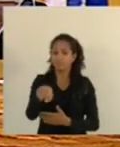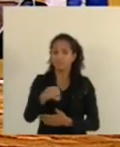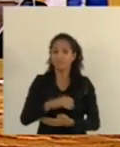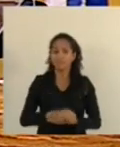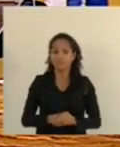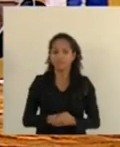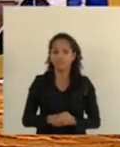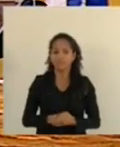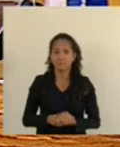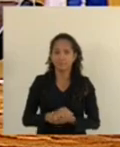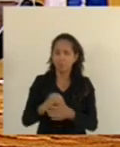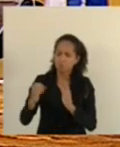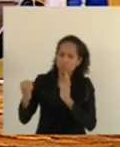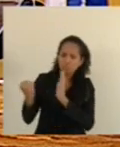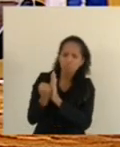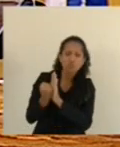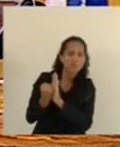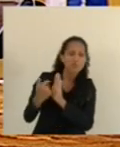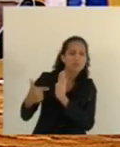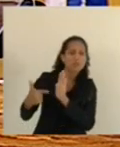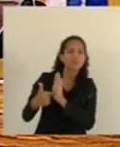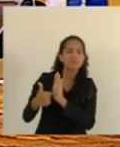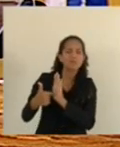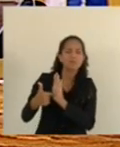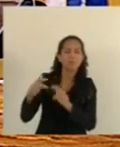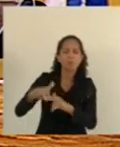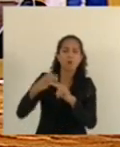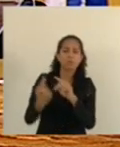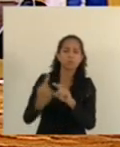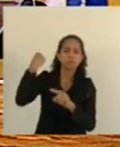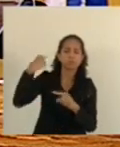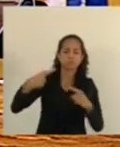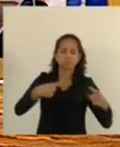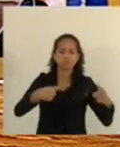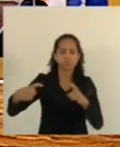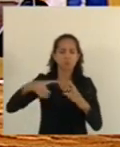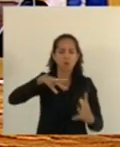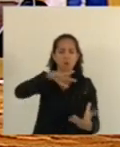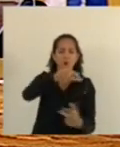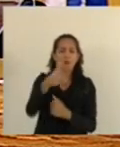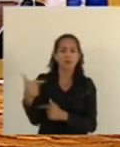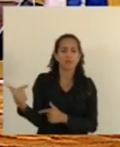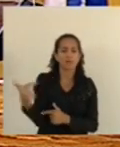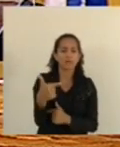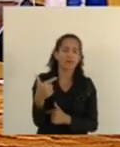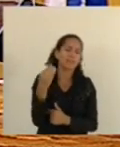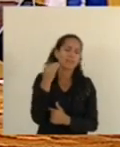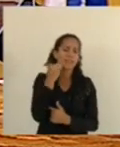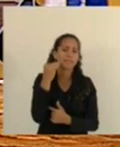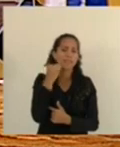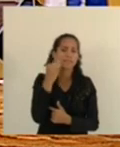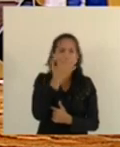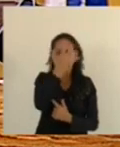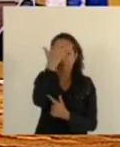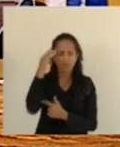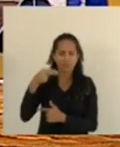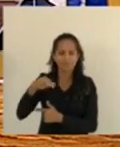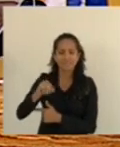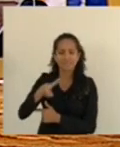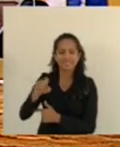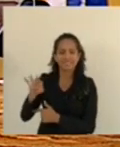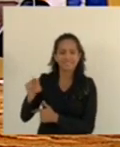A simbologia vem da Segunda Guerra Mundial quando, durante a tentativa dos nazistas